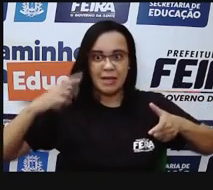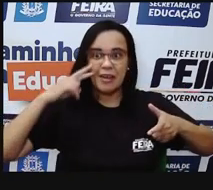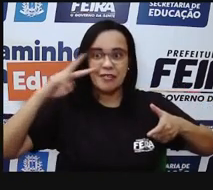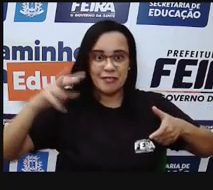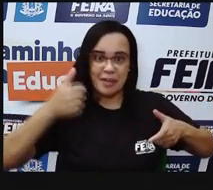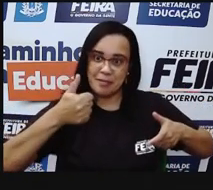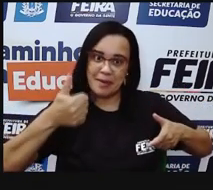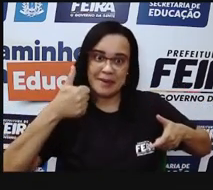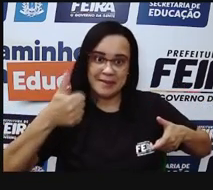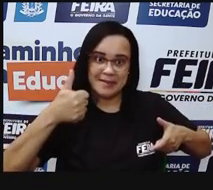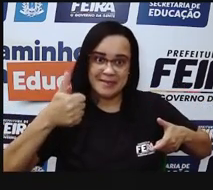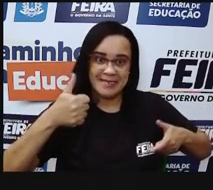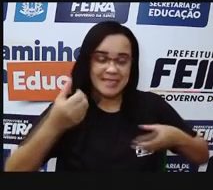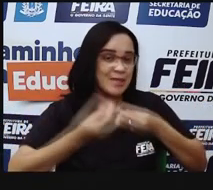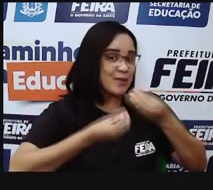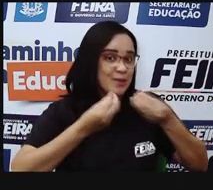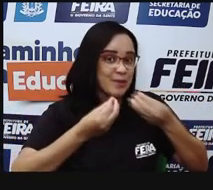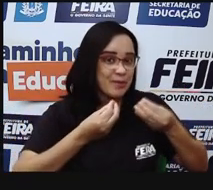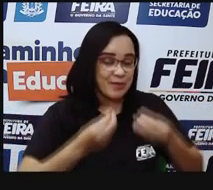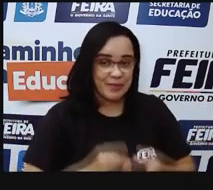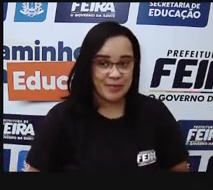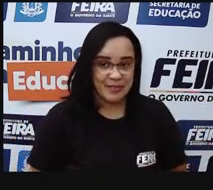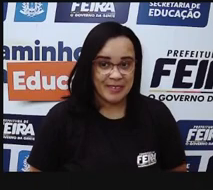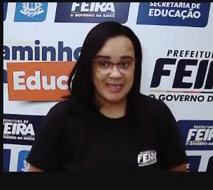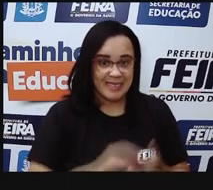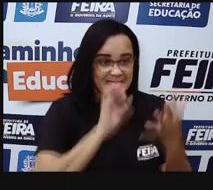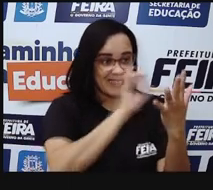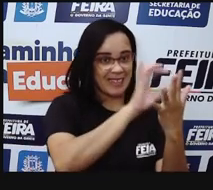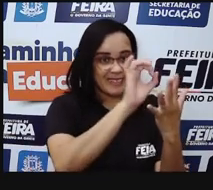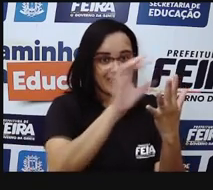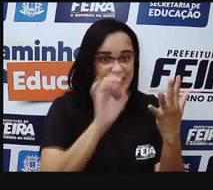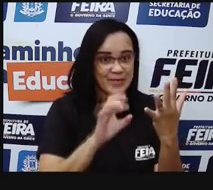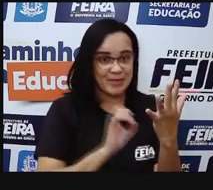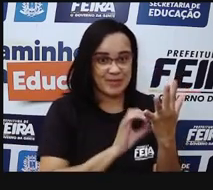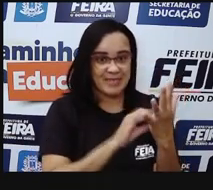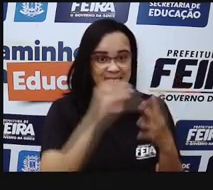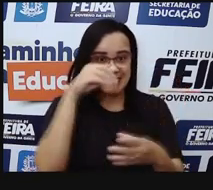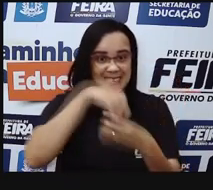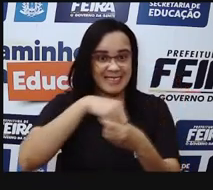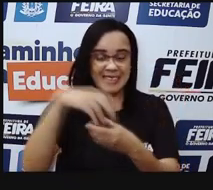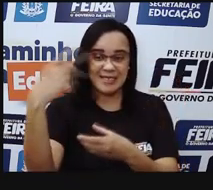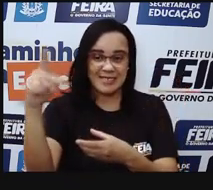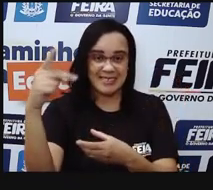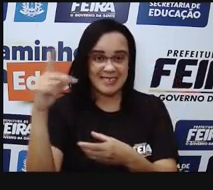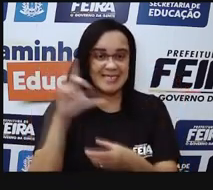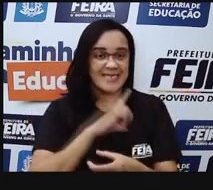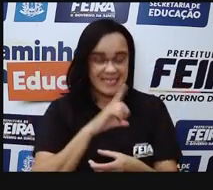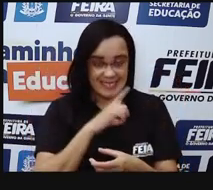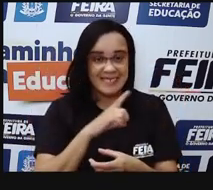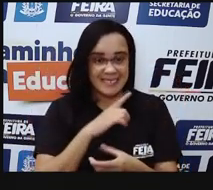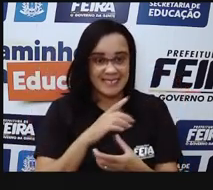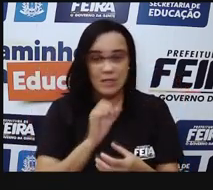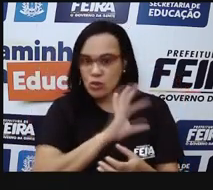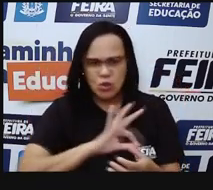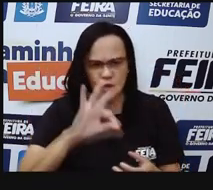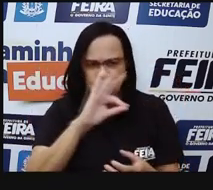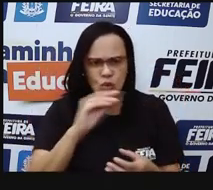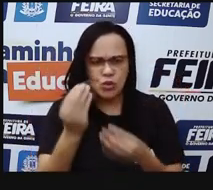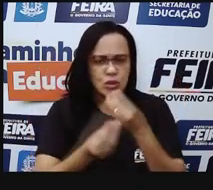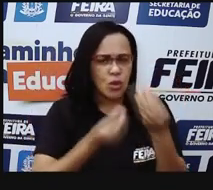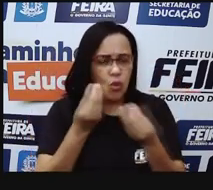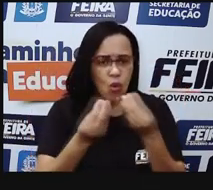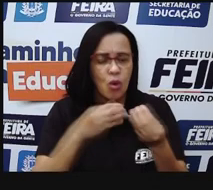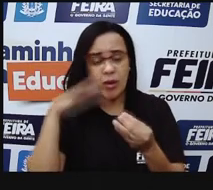caliciformes, as punhadas, filiformes, fungiformes, todas elas que agora